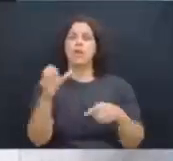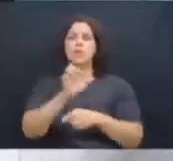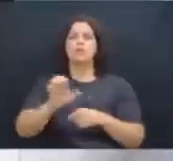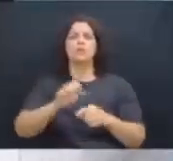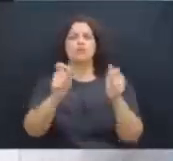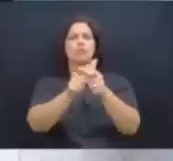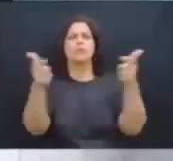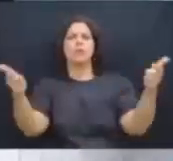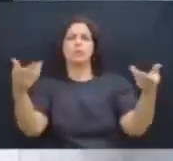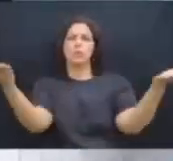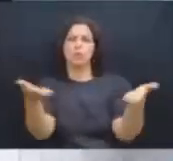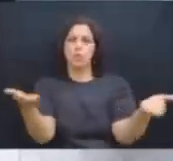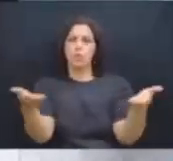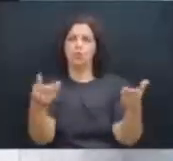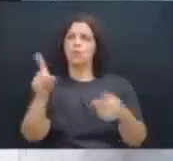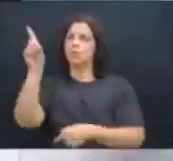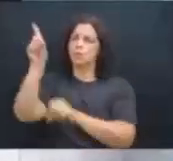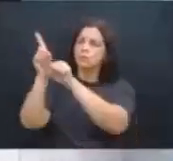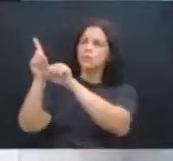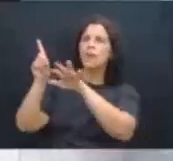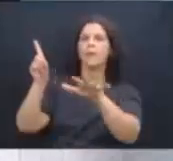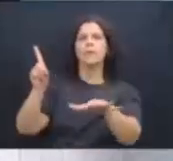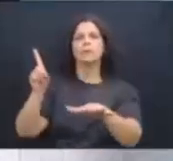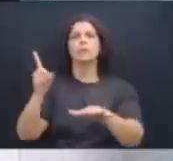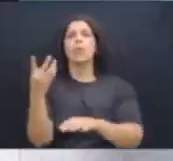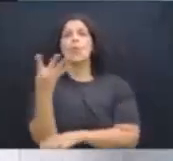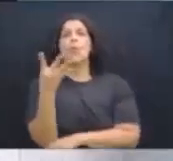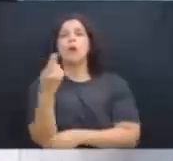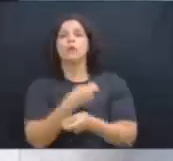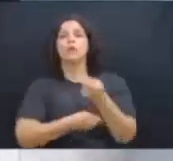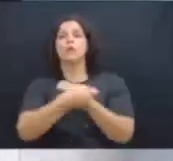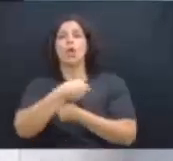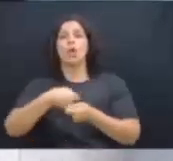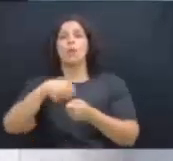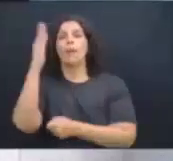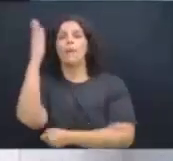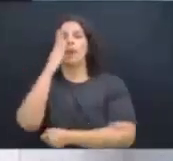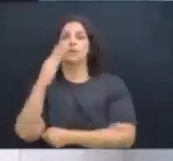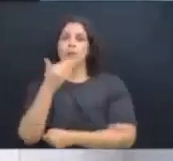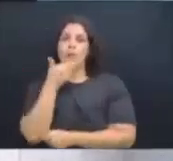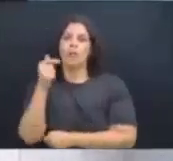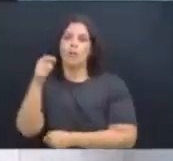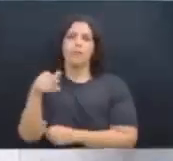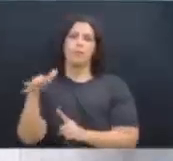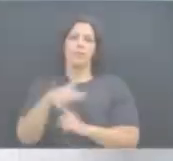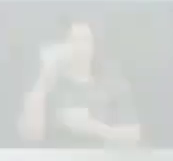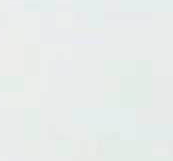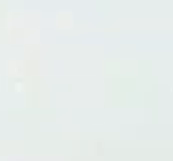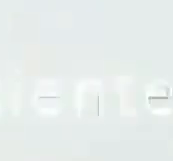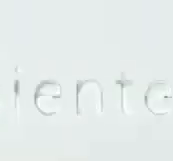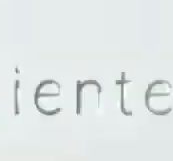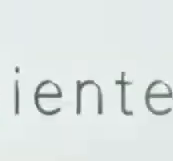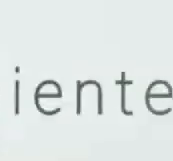Estado, hoje, pela graça de Deus, a quarta economia da nossa Federação. Obrigado, senhor presidente.